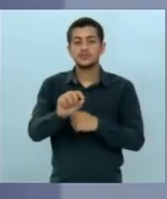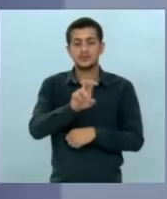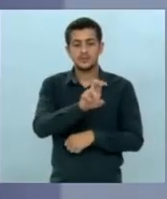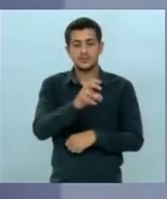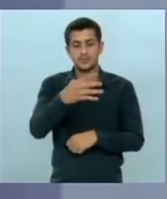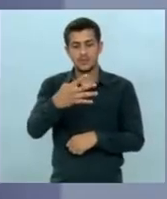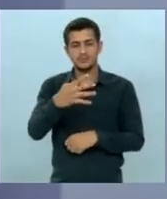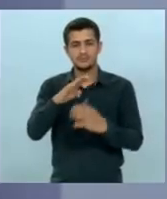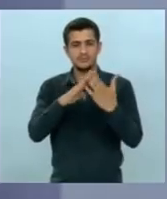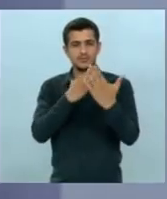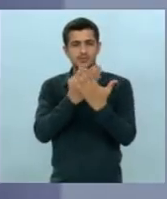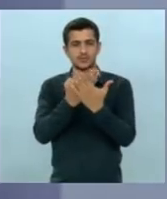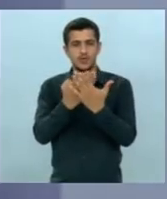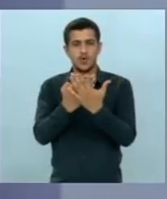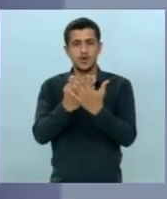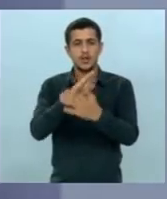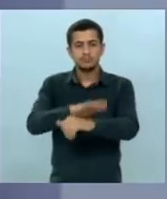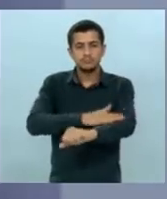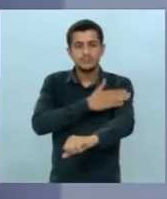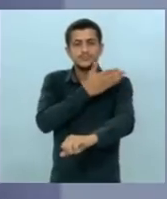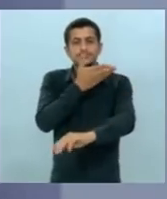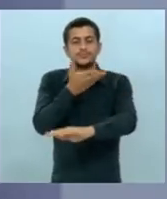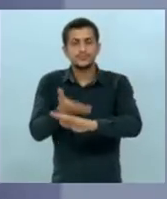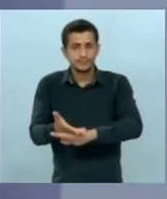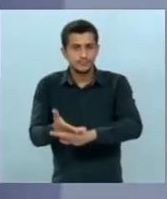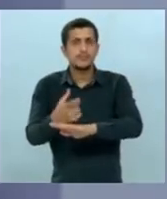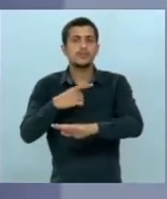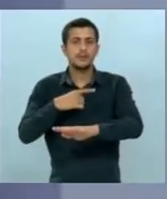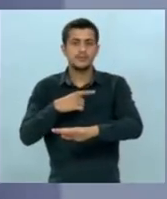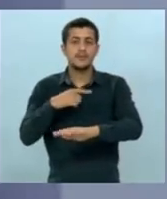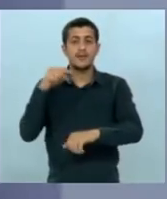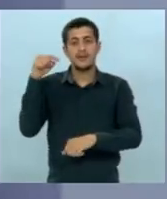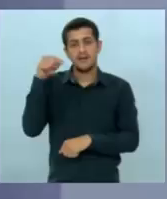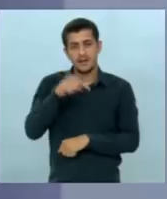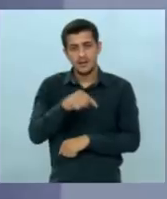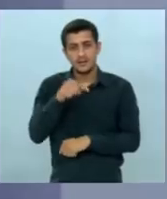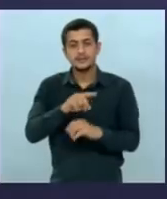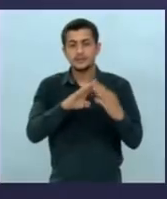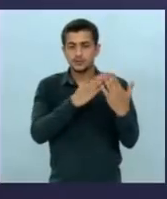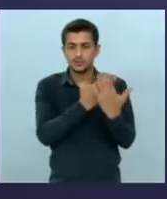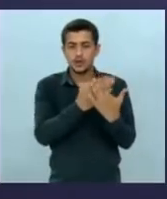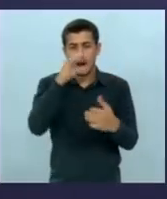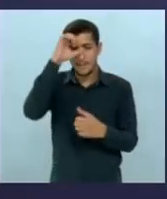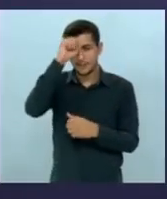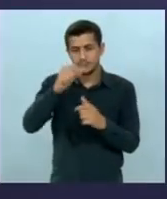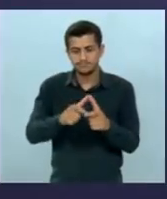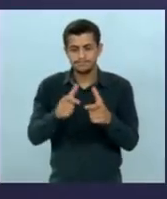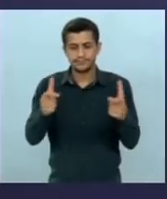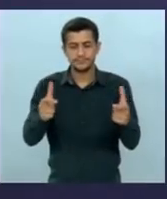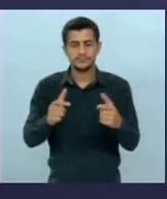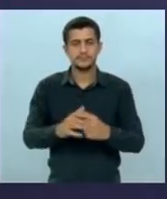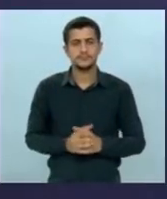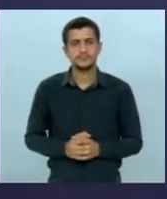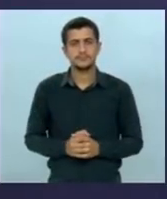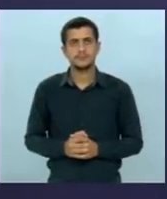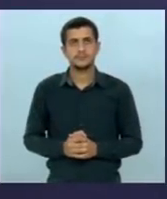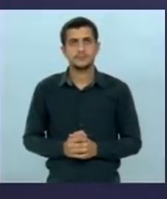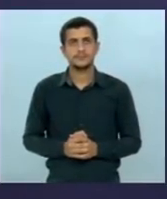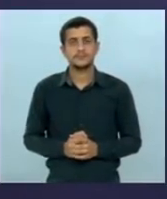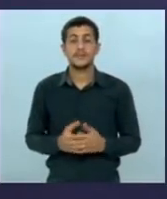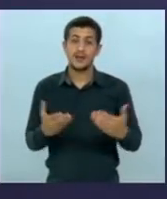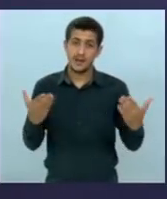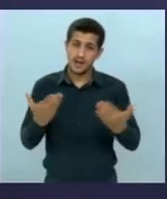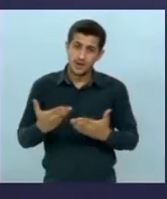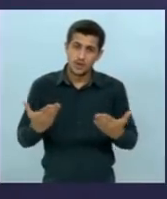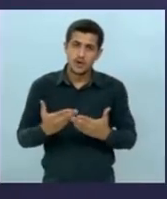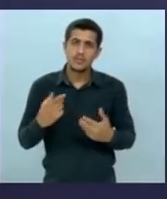tempo integral e nas escolas em tempo integral é onde nós temos o maior aprendizado dos alunos na rede pública obrigada candidato e agora